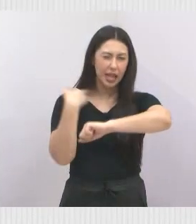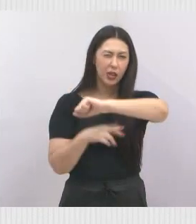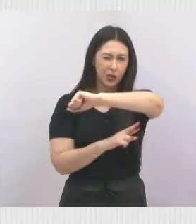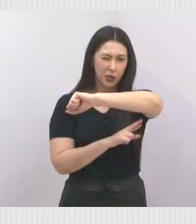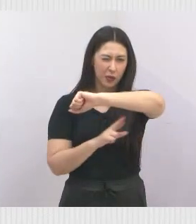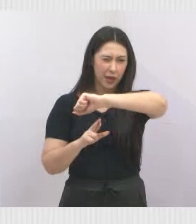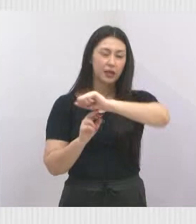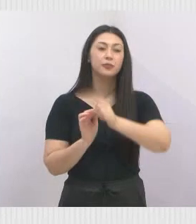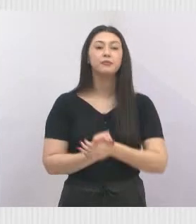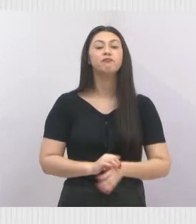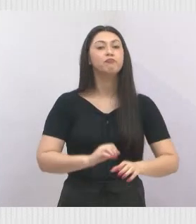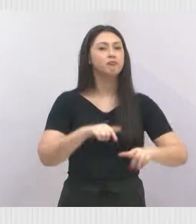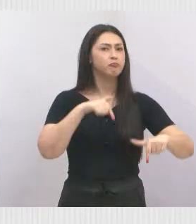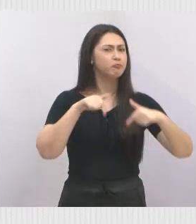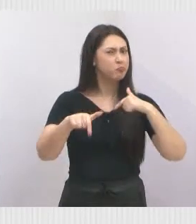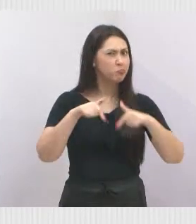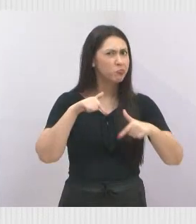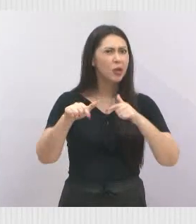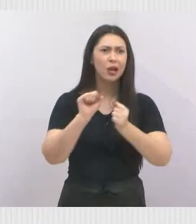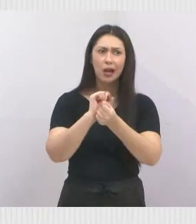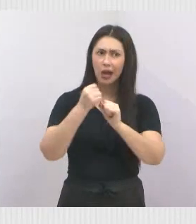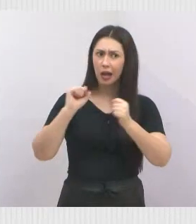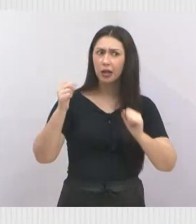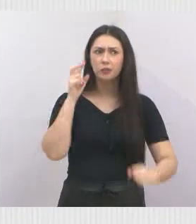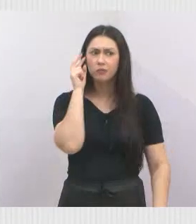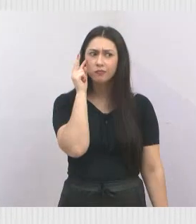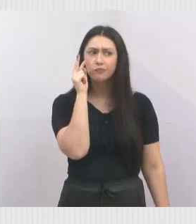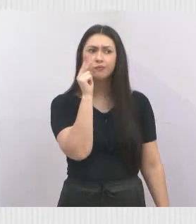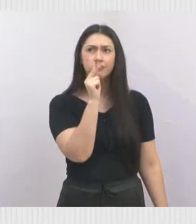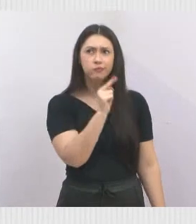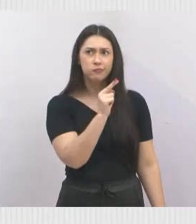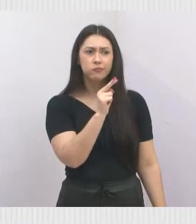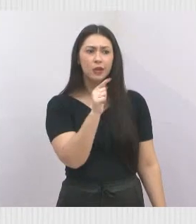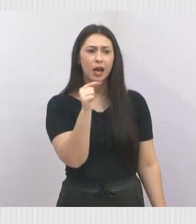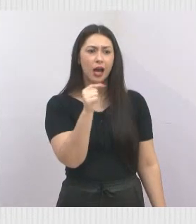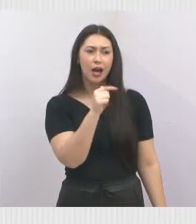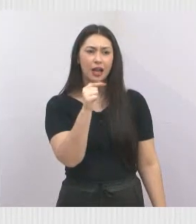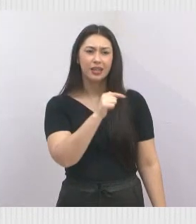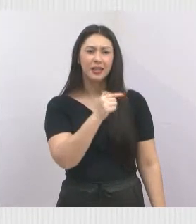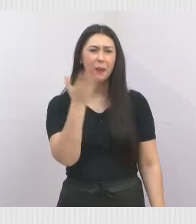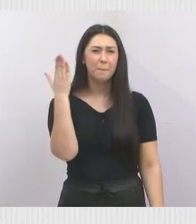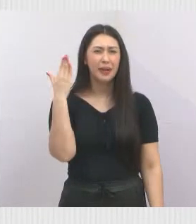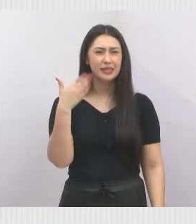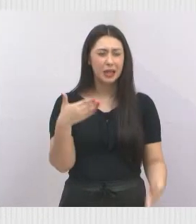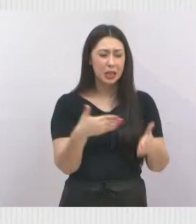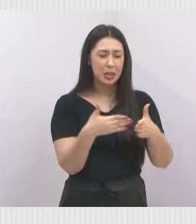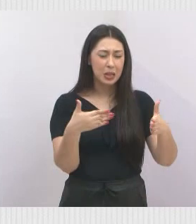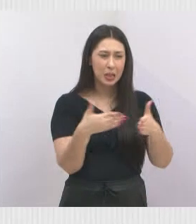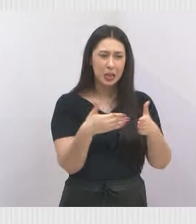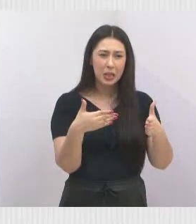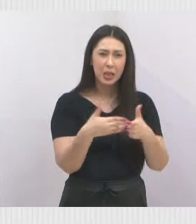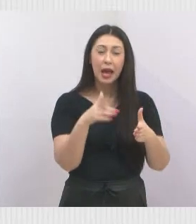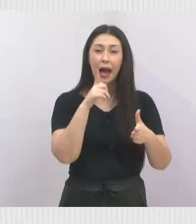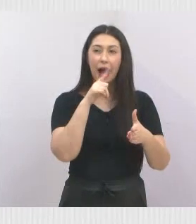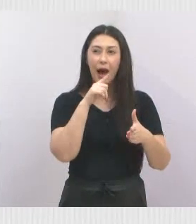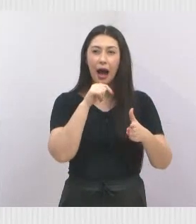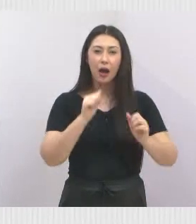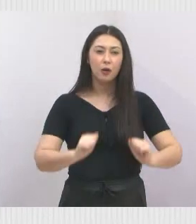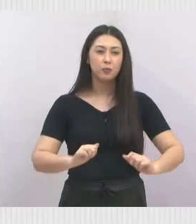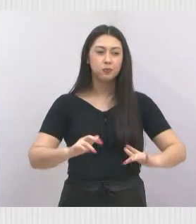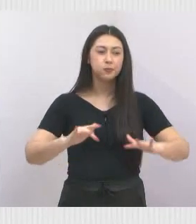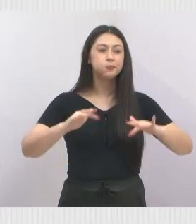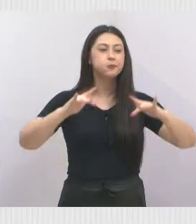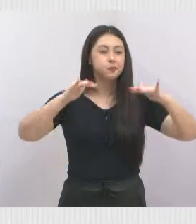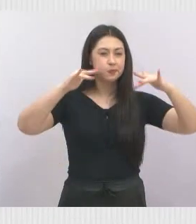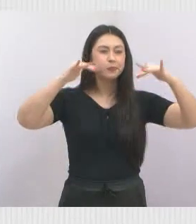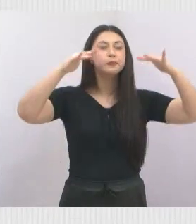fizeram um grande trabalho, dá para vocês verem, estava tudo entupido, estava inundando as lojas ali